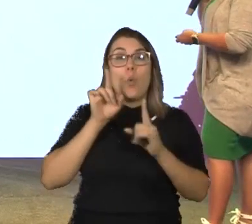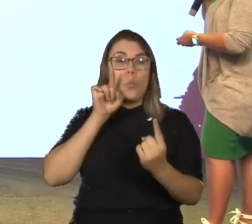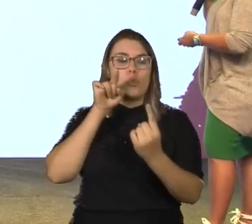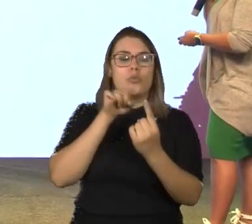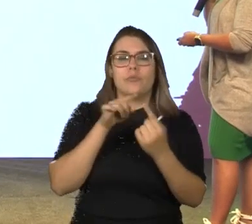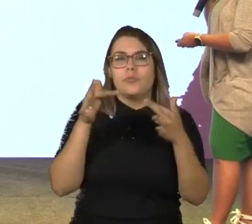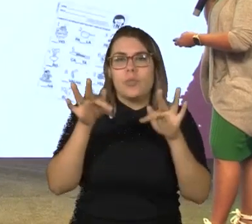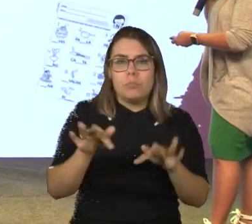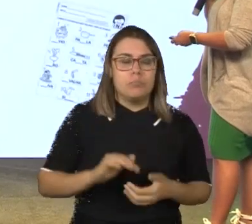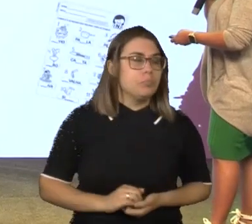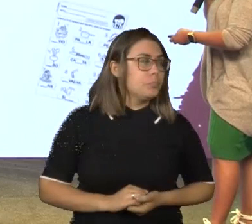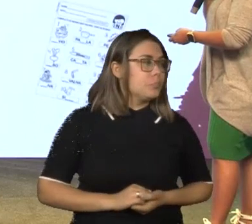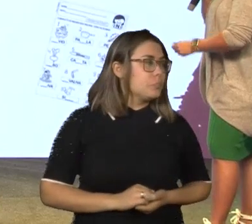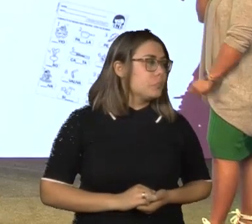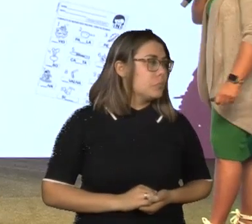traçado.